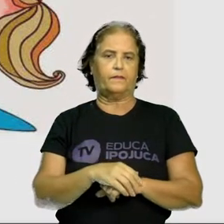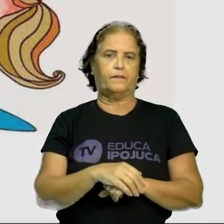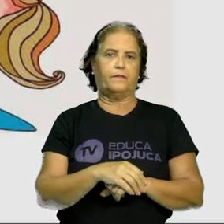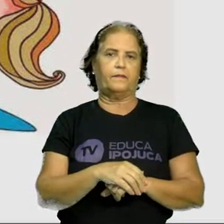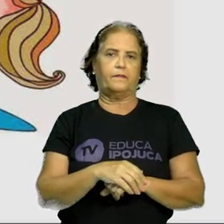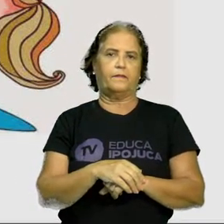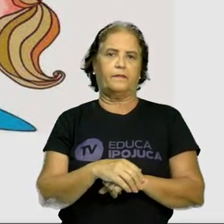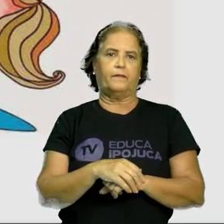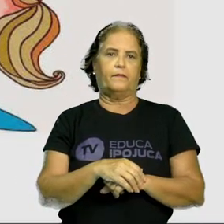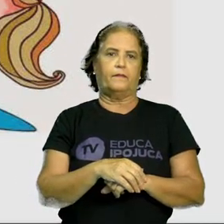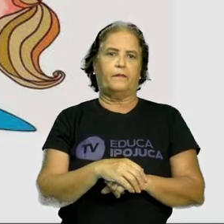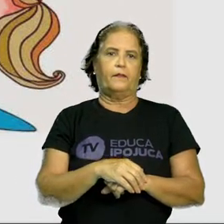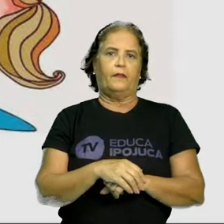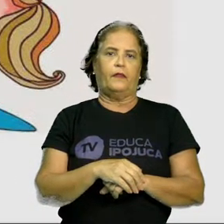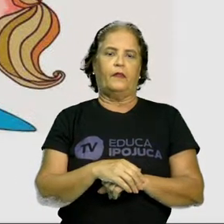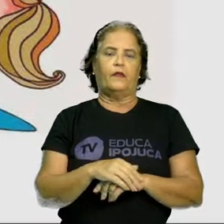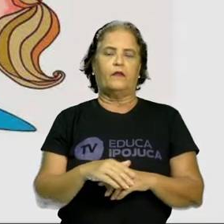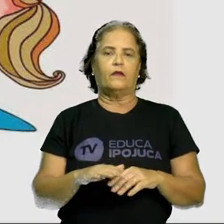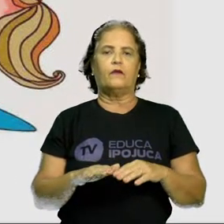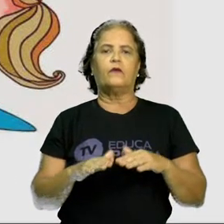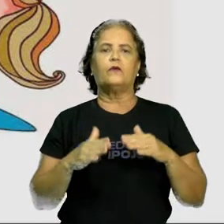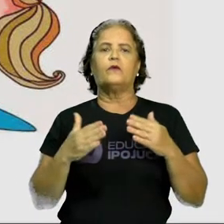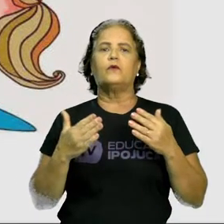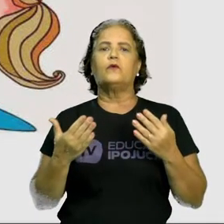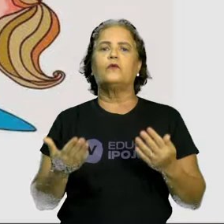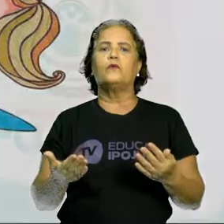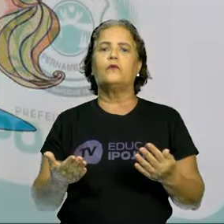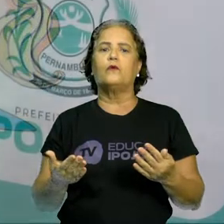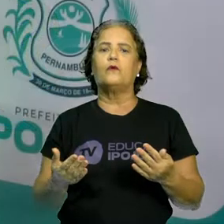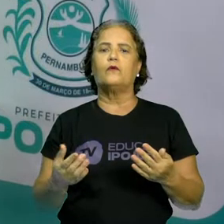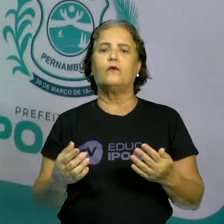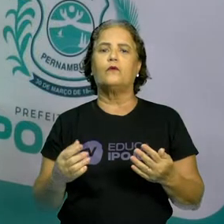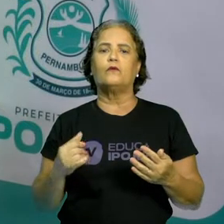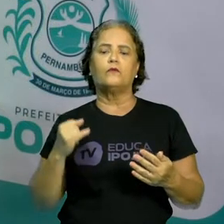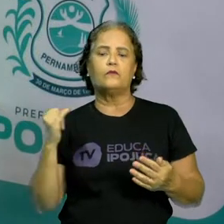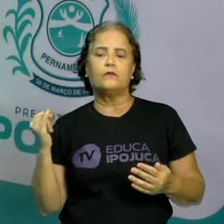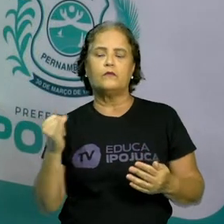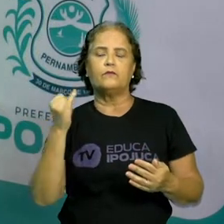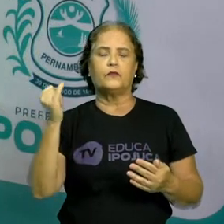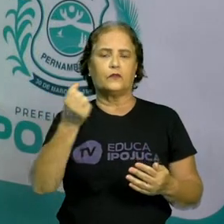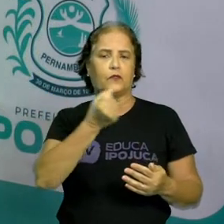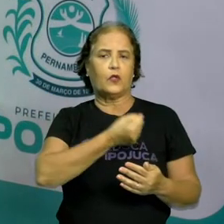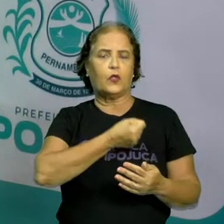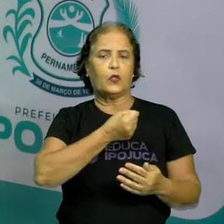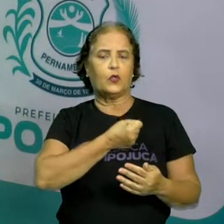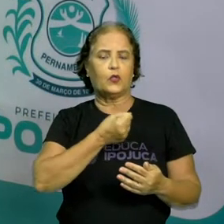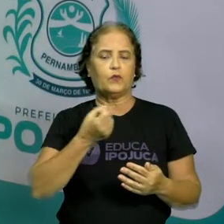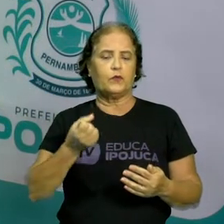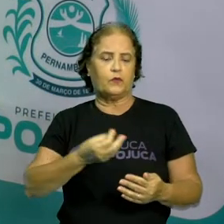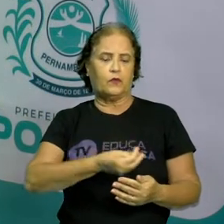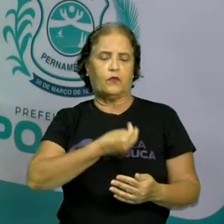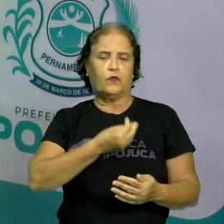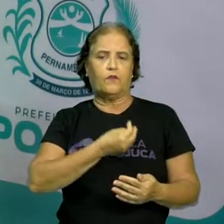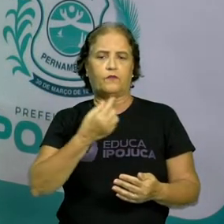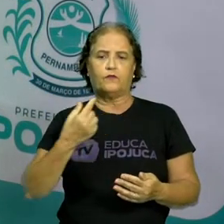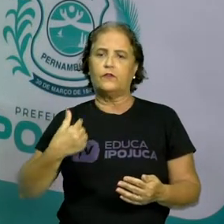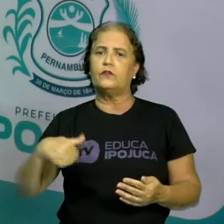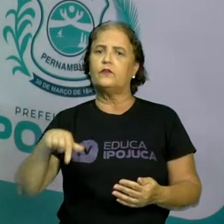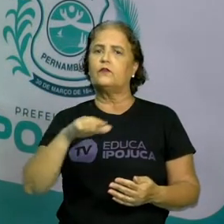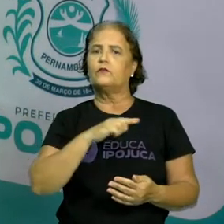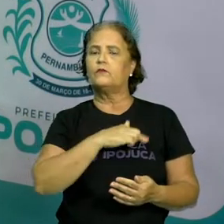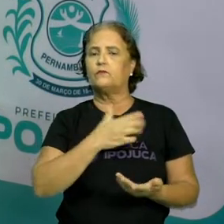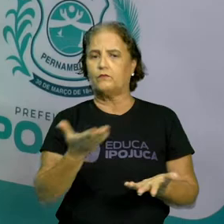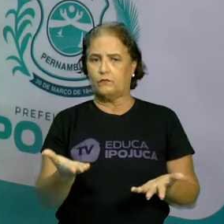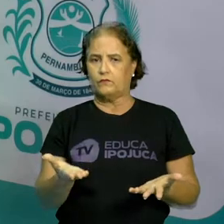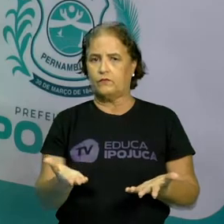Bom, e qual é a importância dos números na vida das pessoas? Em nosso dia a